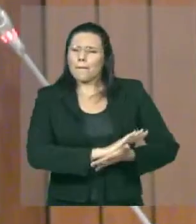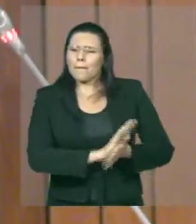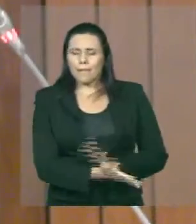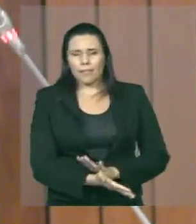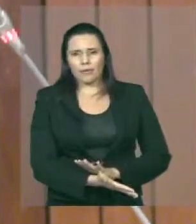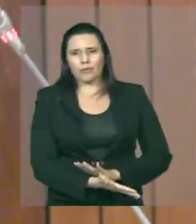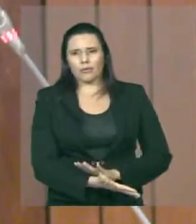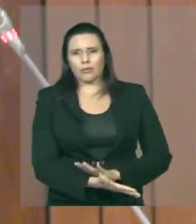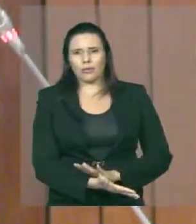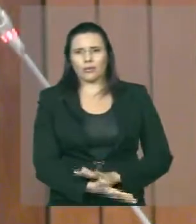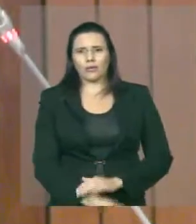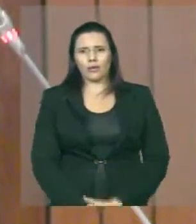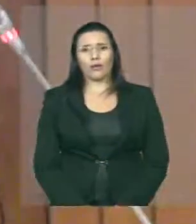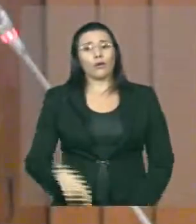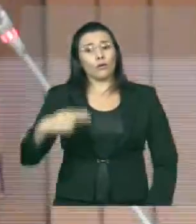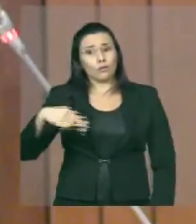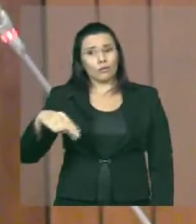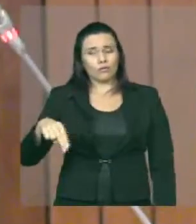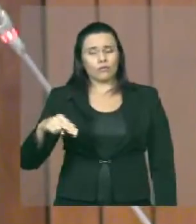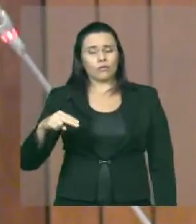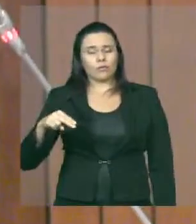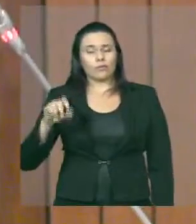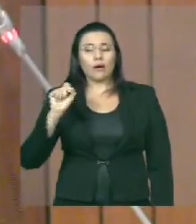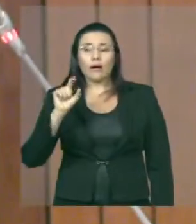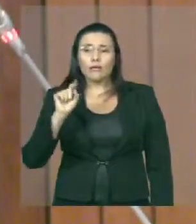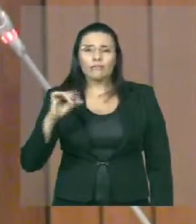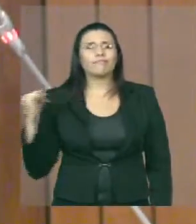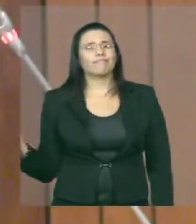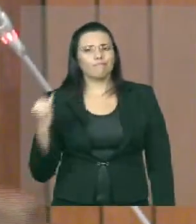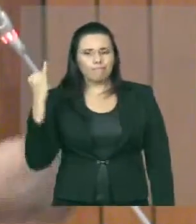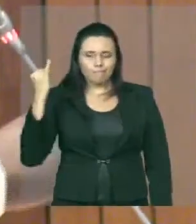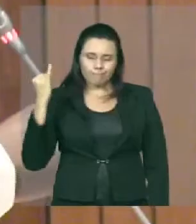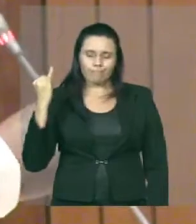relação ao Novembro Azul. Senhores,